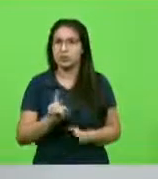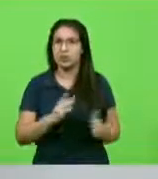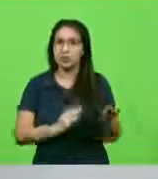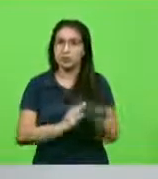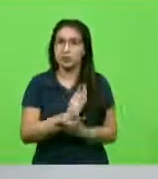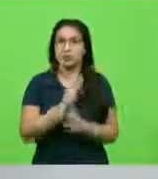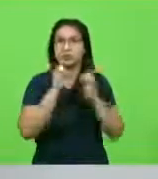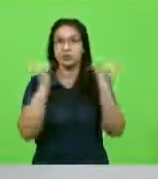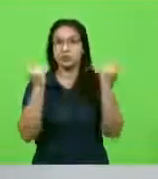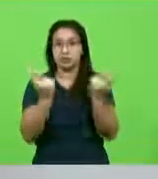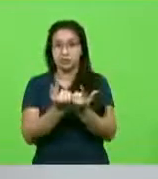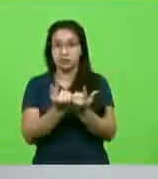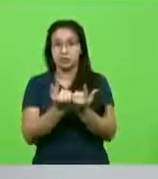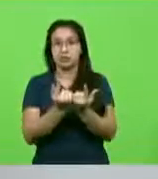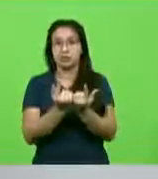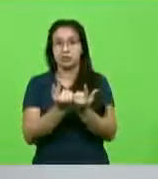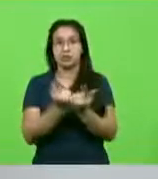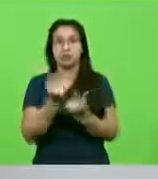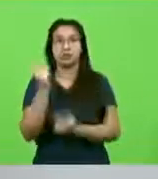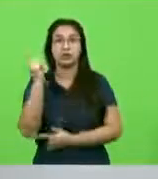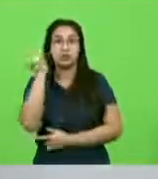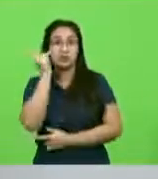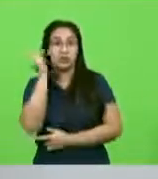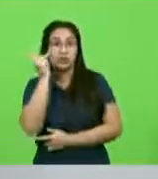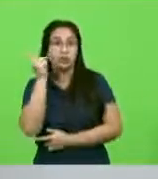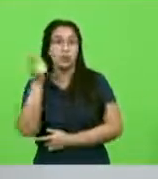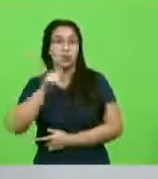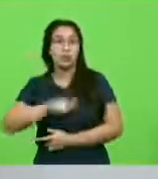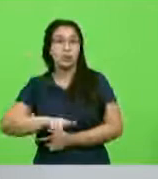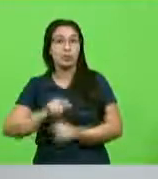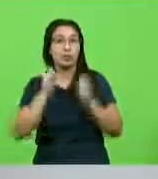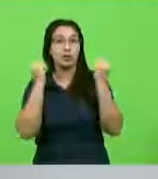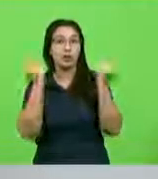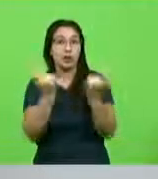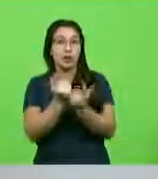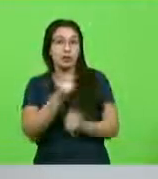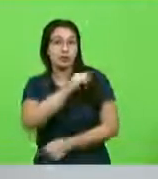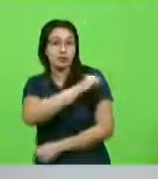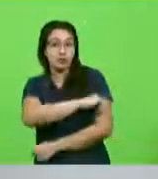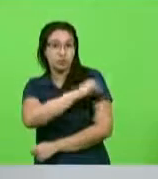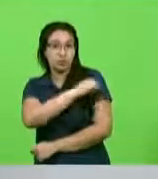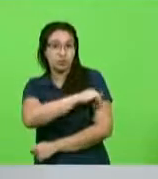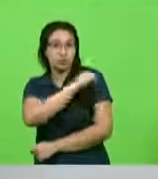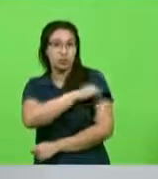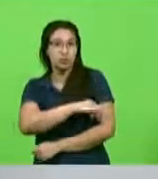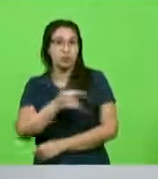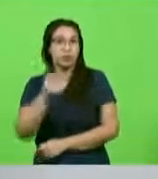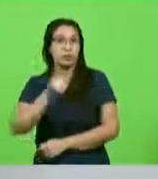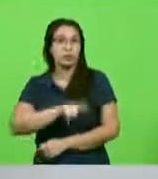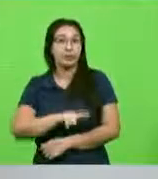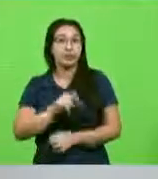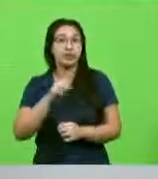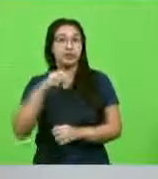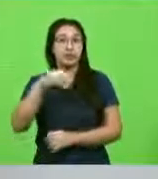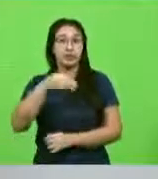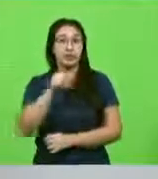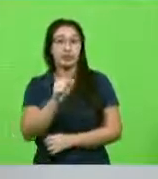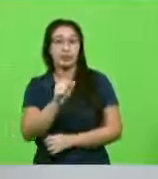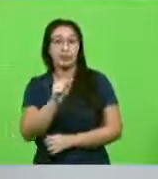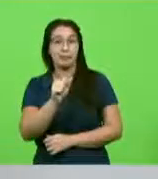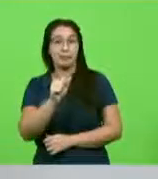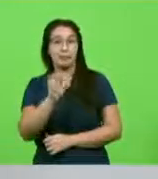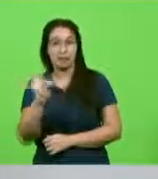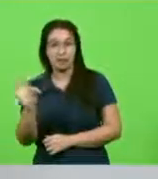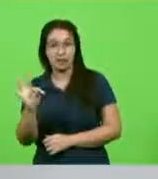na Lespe, em São Paulo, no Rio de Janeiro, pela Assembleia Legislativa do Estado do Rio de Janeiro, no Mato Grosso do Sul, está sendo